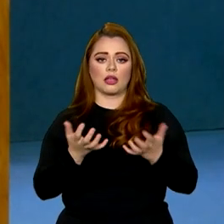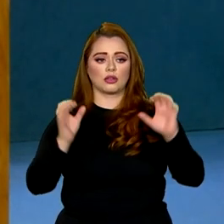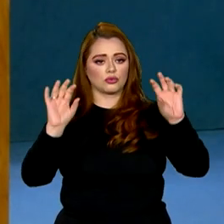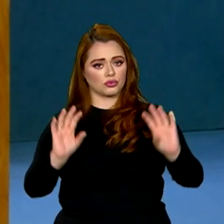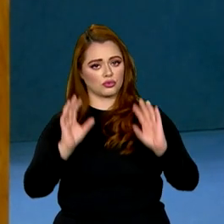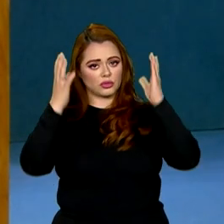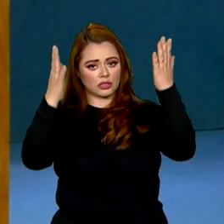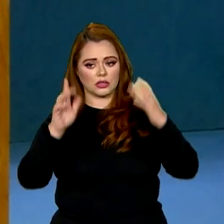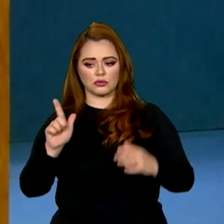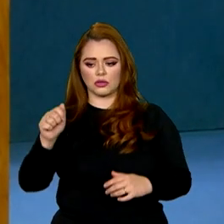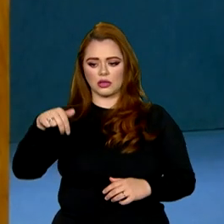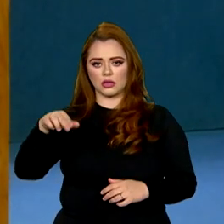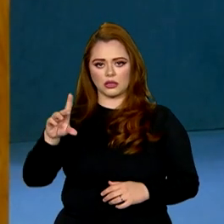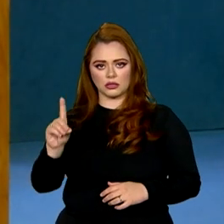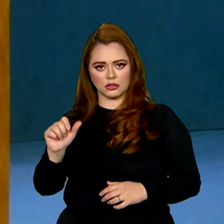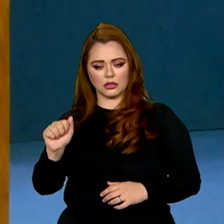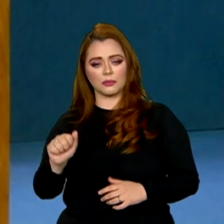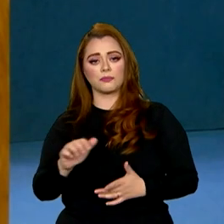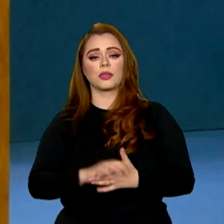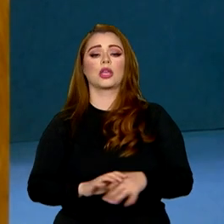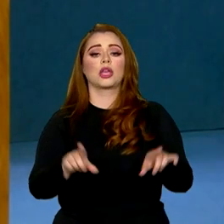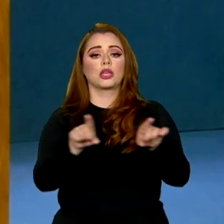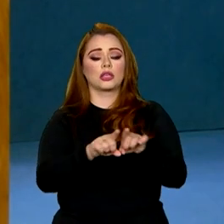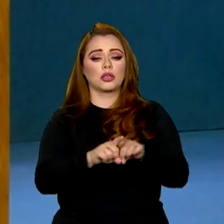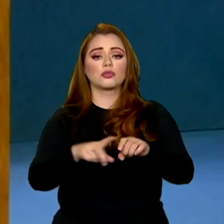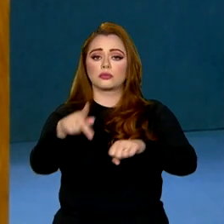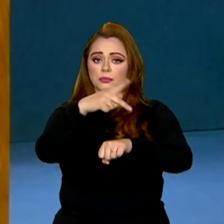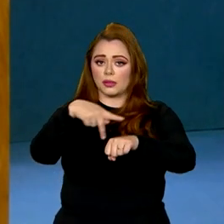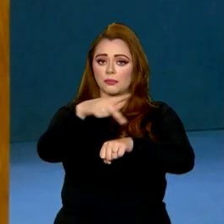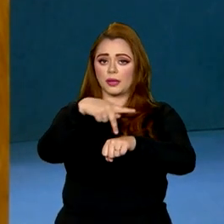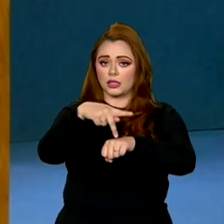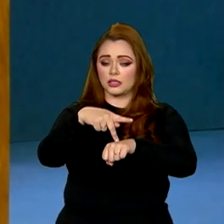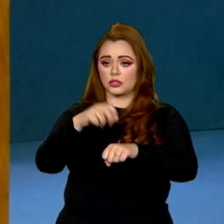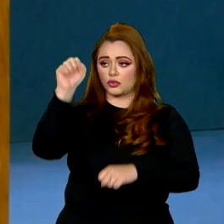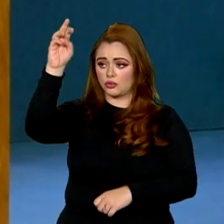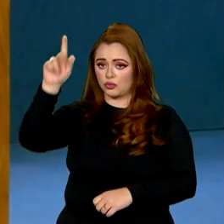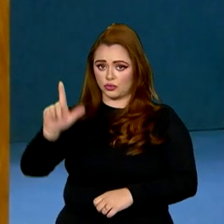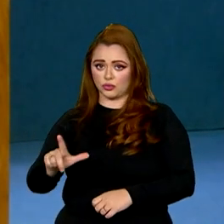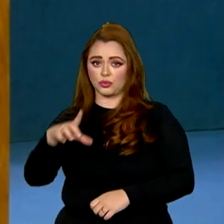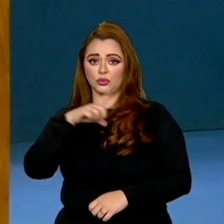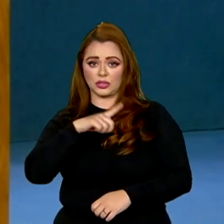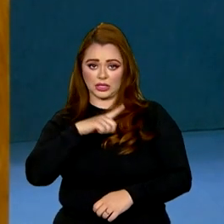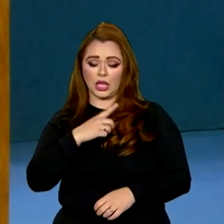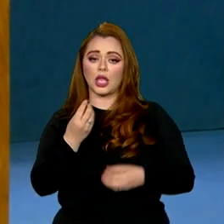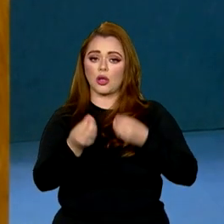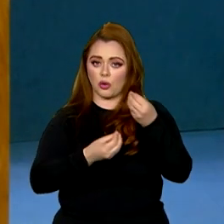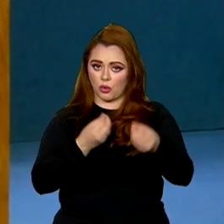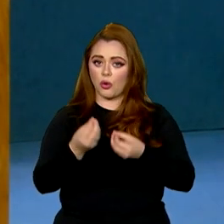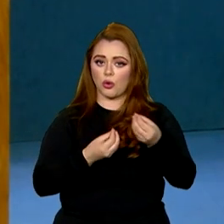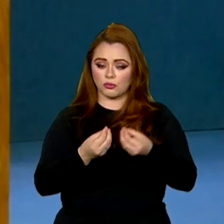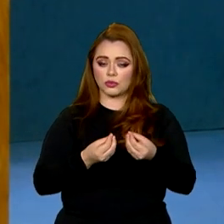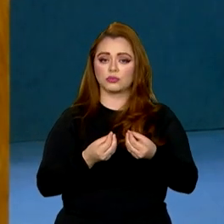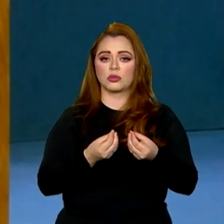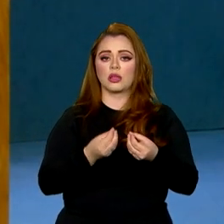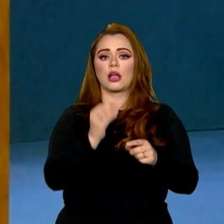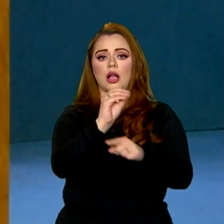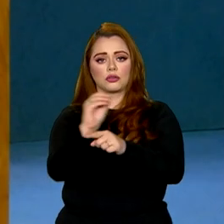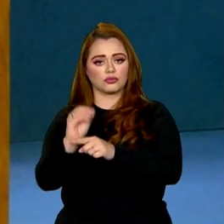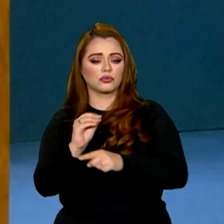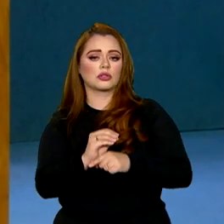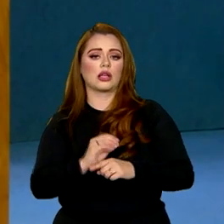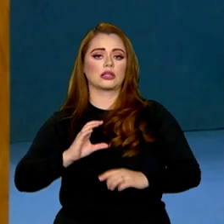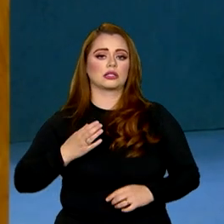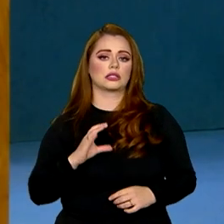a partir do próximo ano. Os países do Sul têm plenas condições de ocupar a vanguarda da ciência,